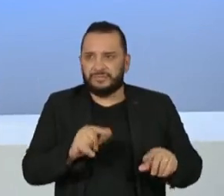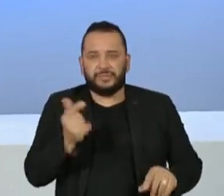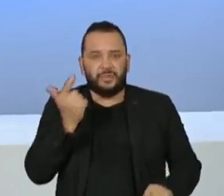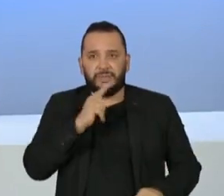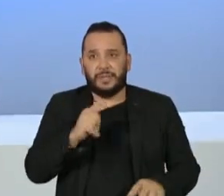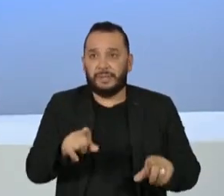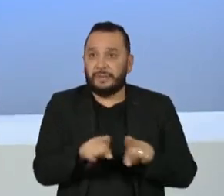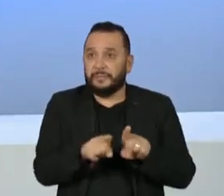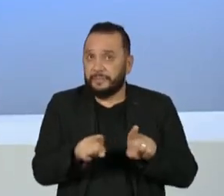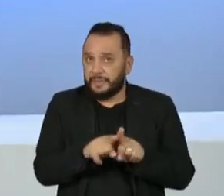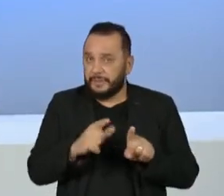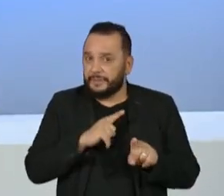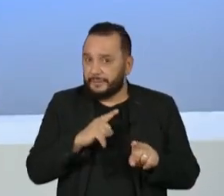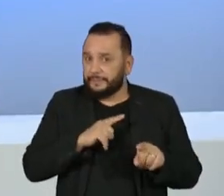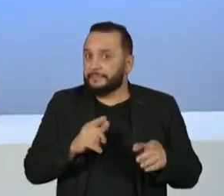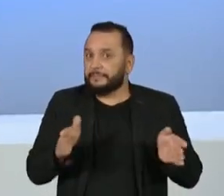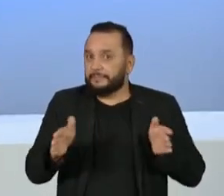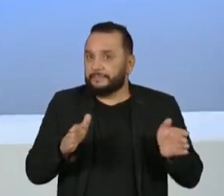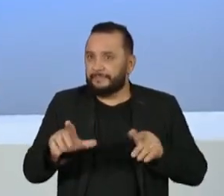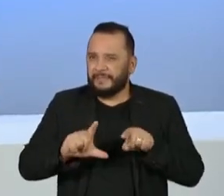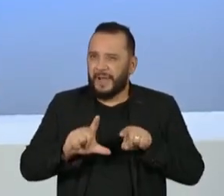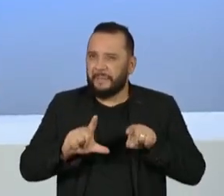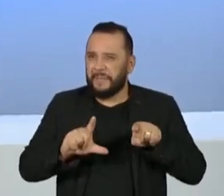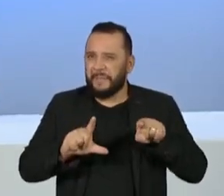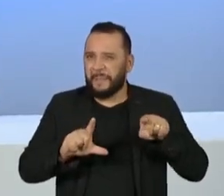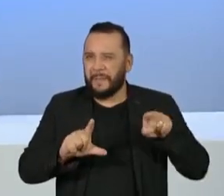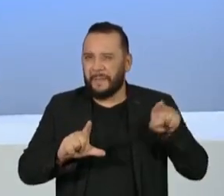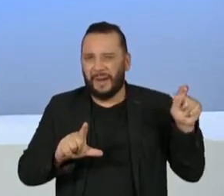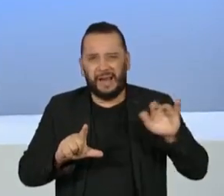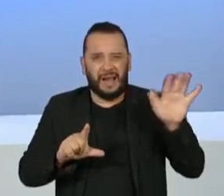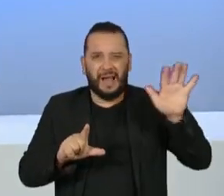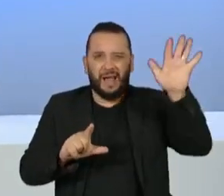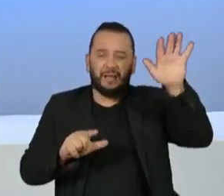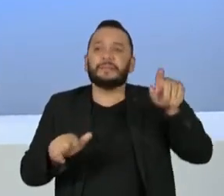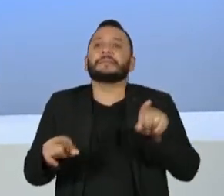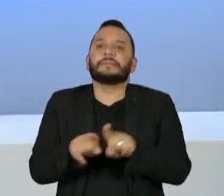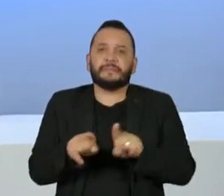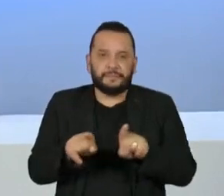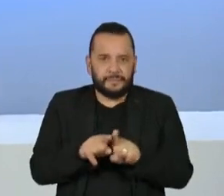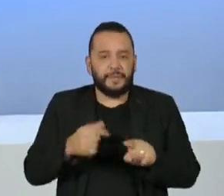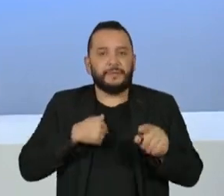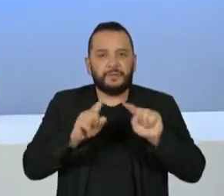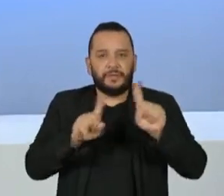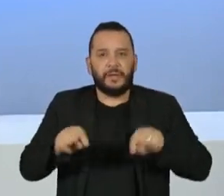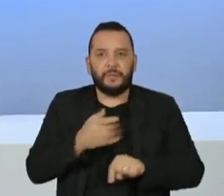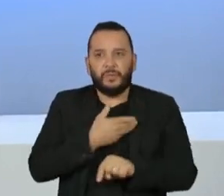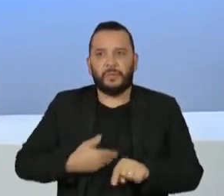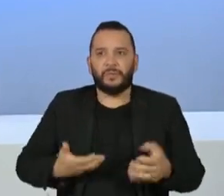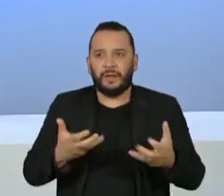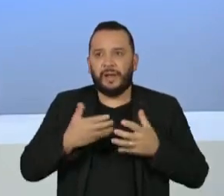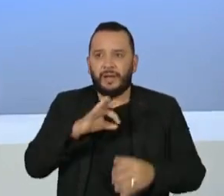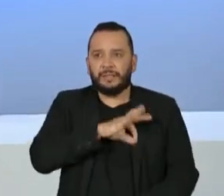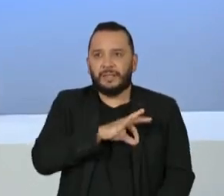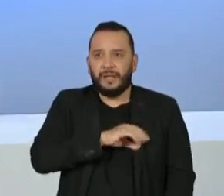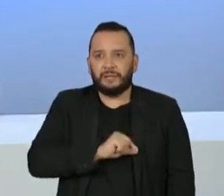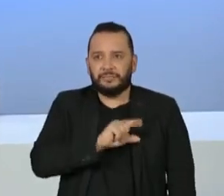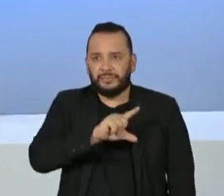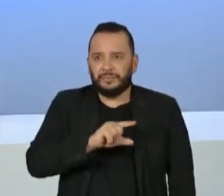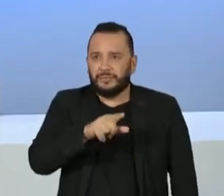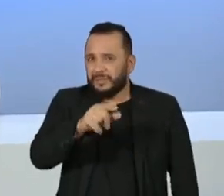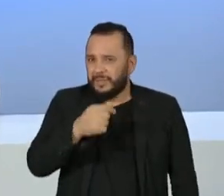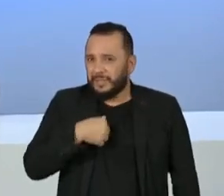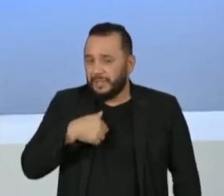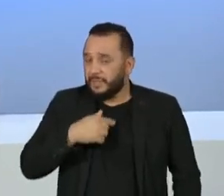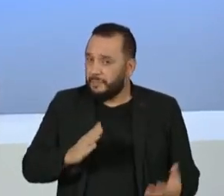vivendo aí uma inflação alta, né? E a gente está vivendo uma demanda dos servidores por reajuste. A senhora, uma vez eleita, vai conceder